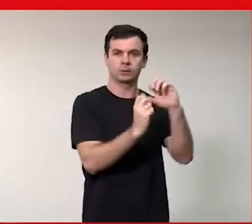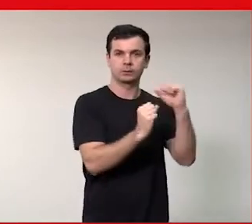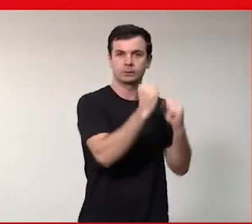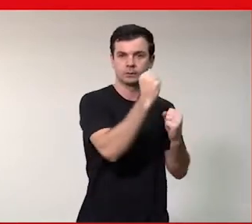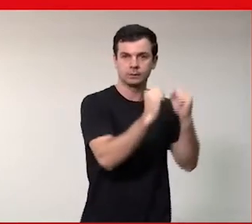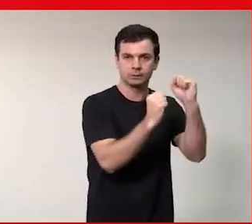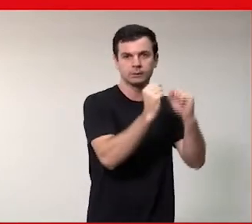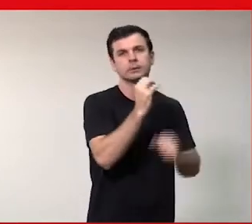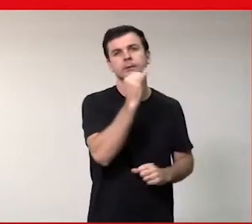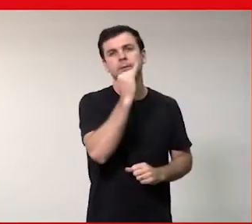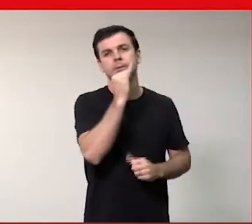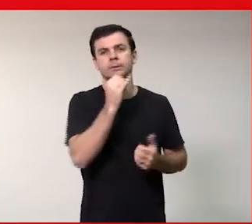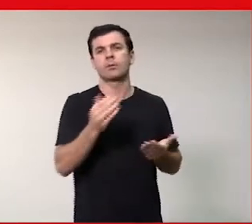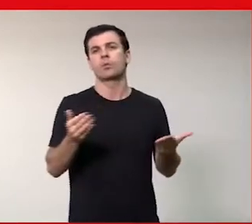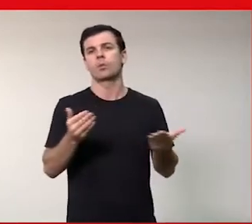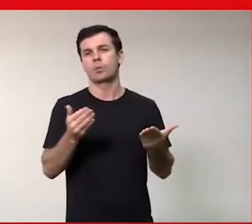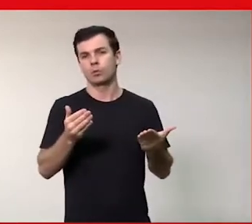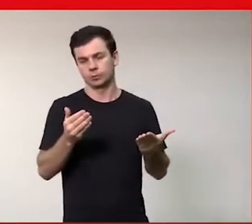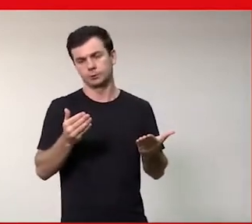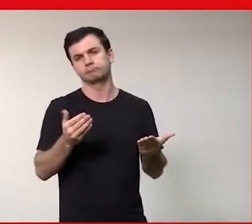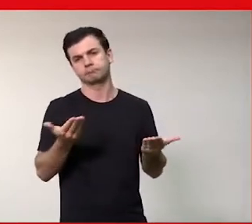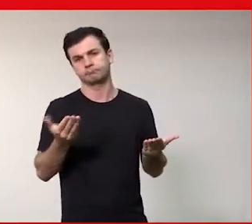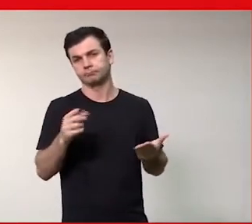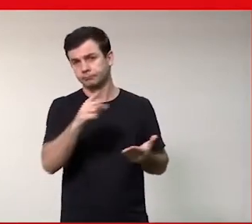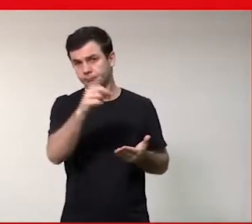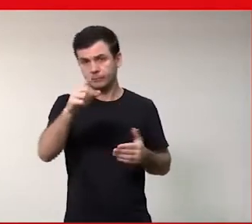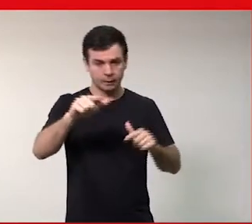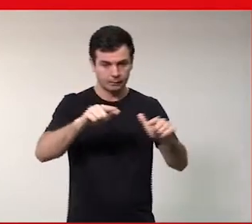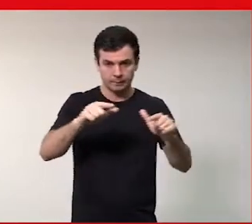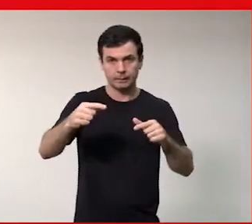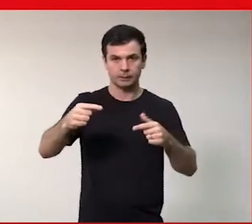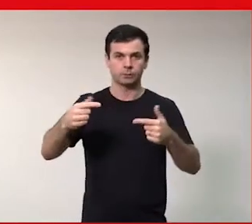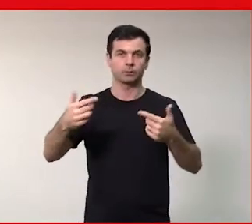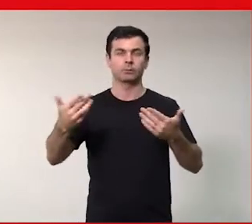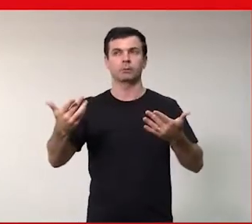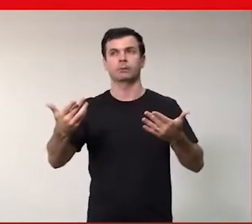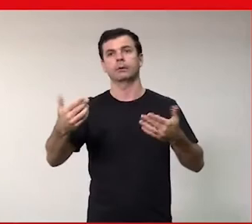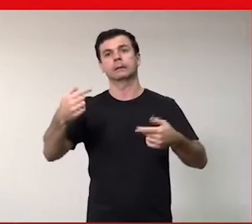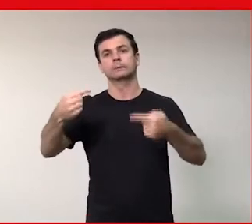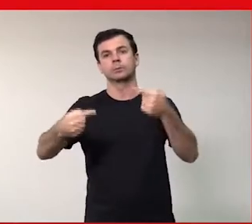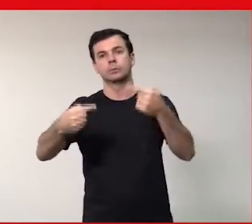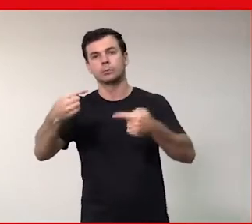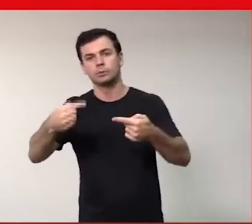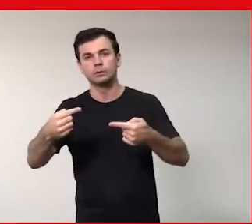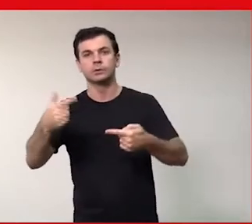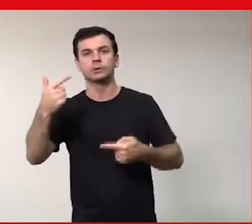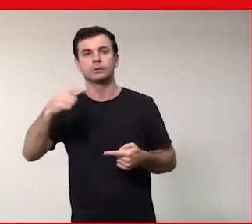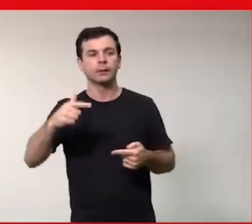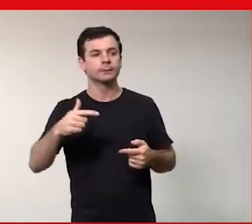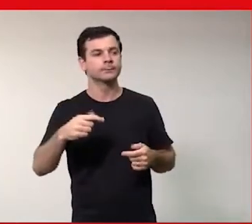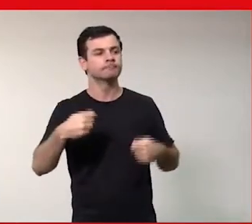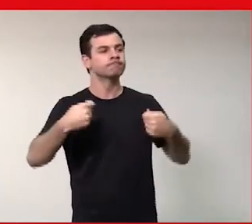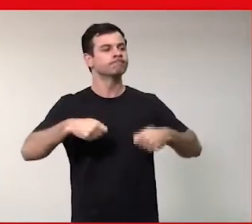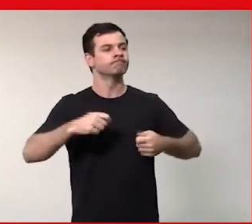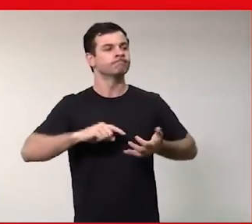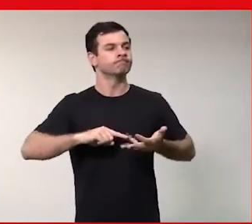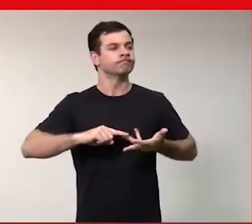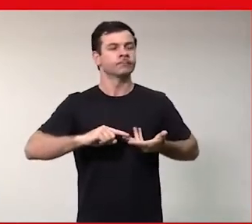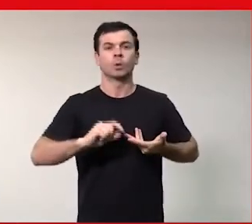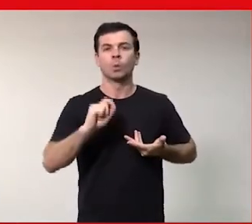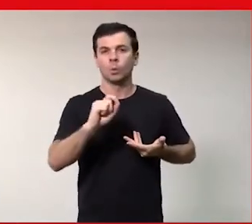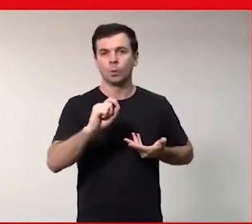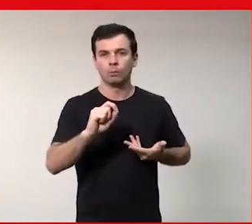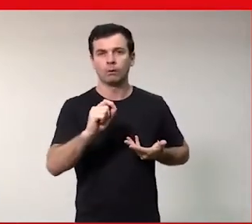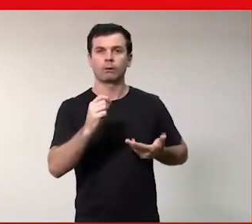importante na determinação da política e dos valores e de como uma indústria, como as